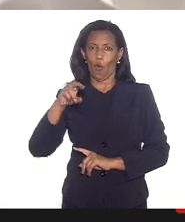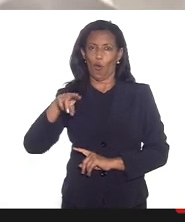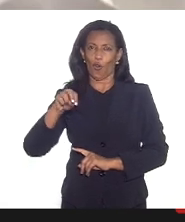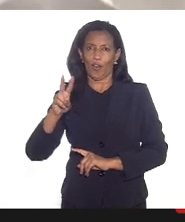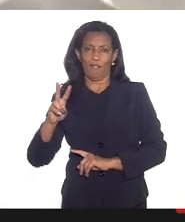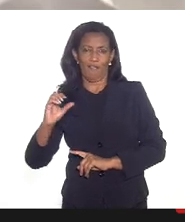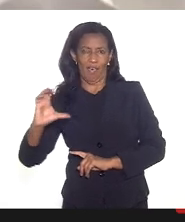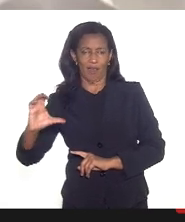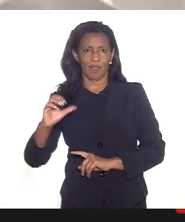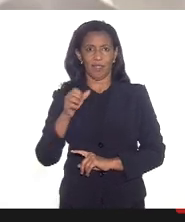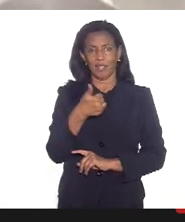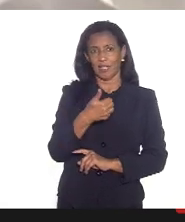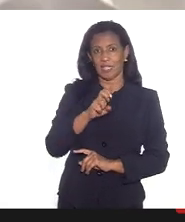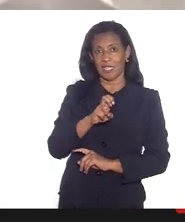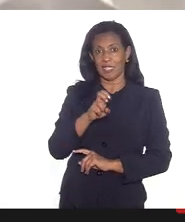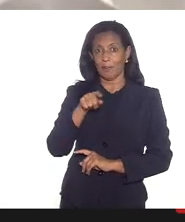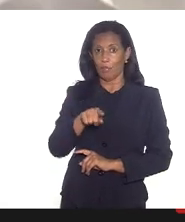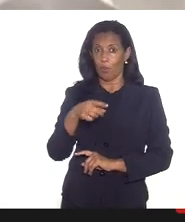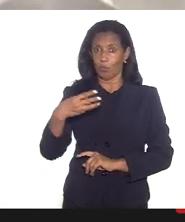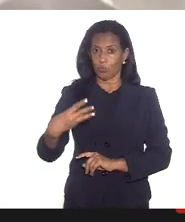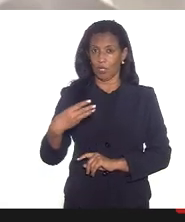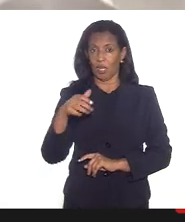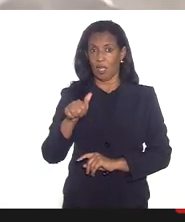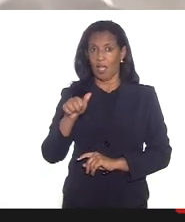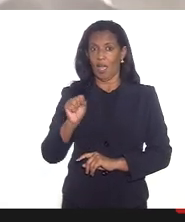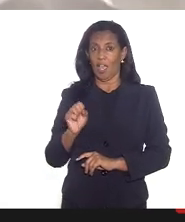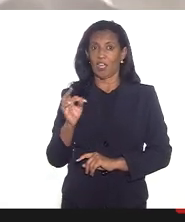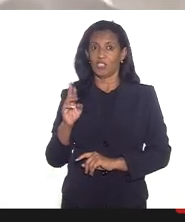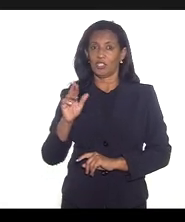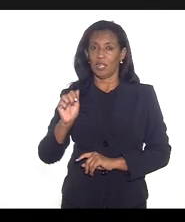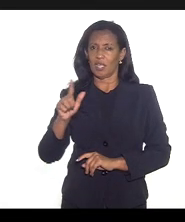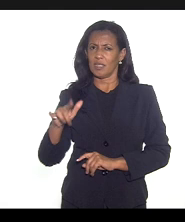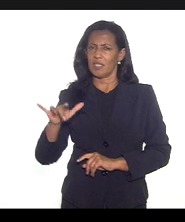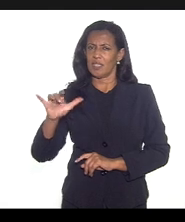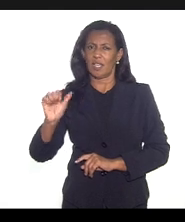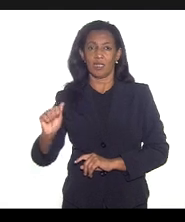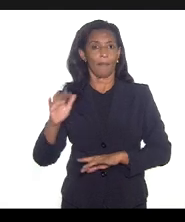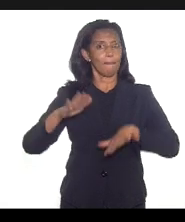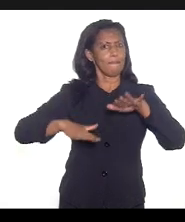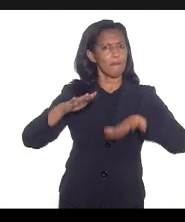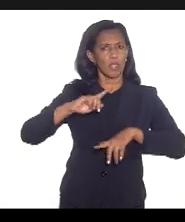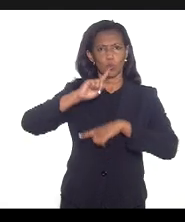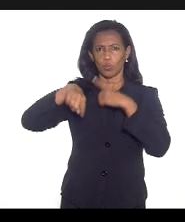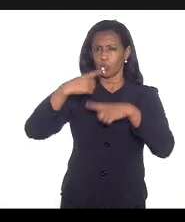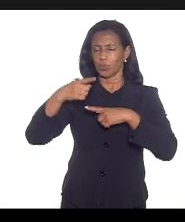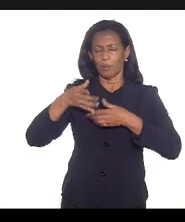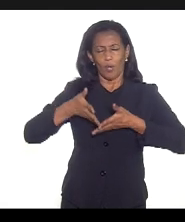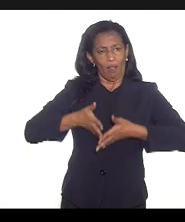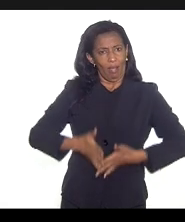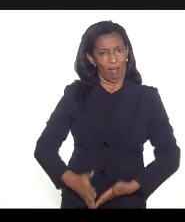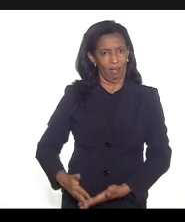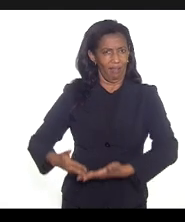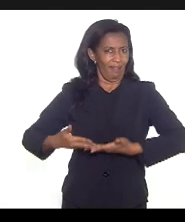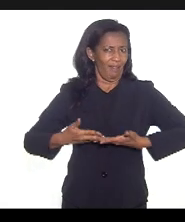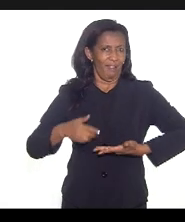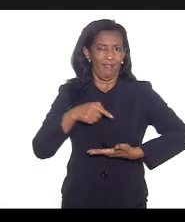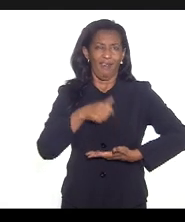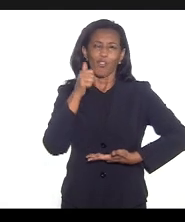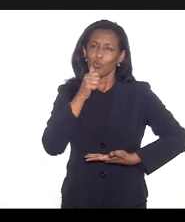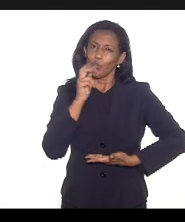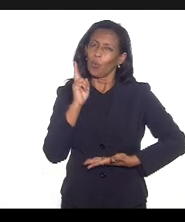.3 da AstraZeneca mas mesmo depois do nascimento dos seus bebês as mulheres